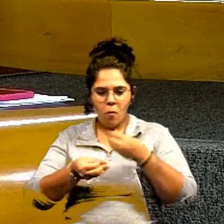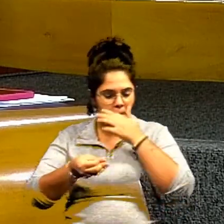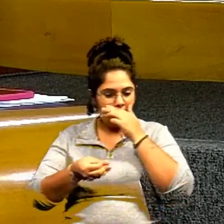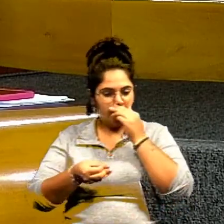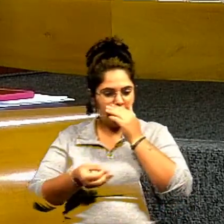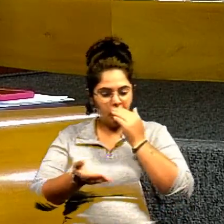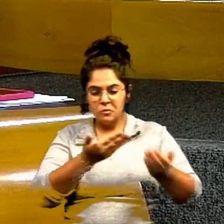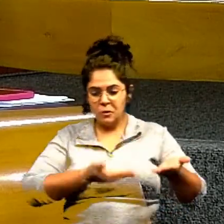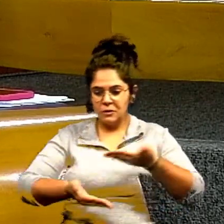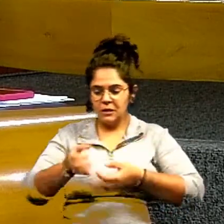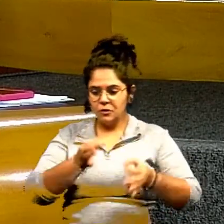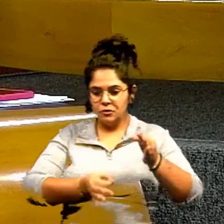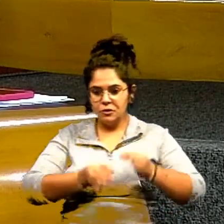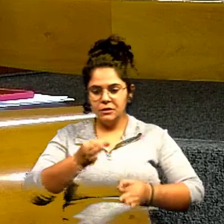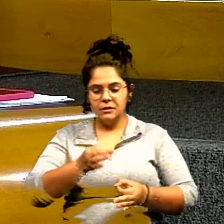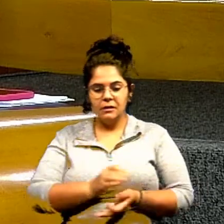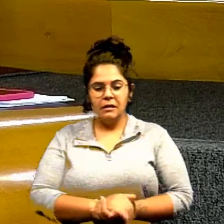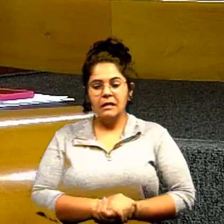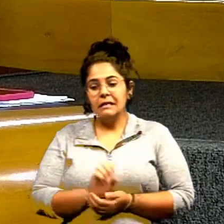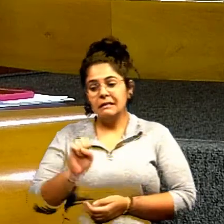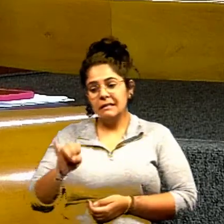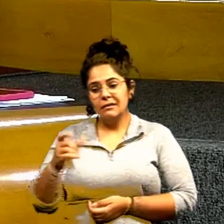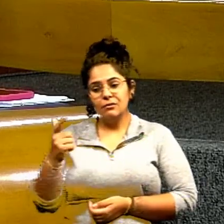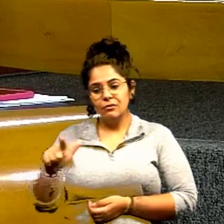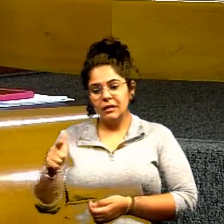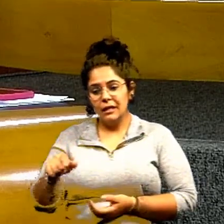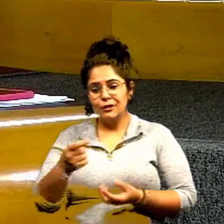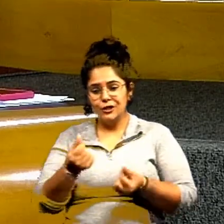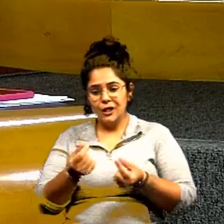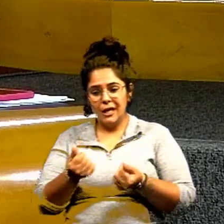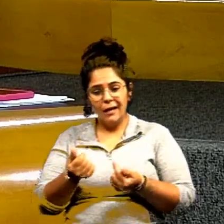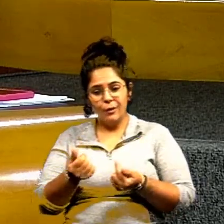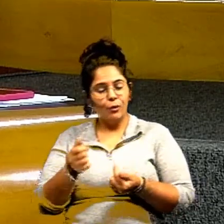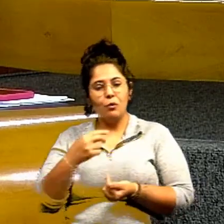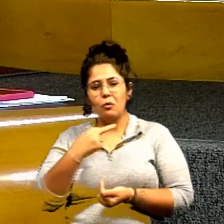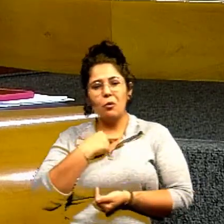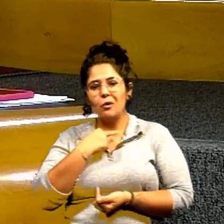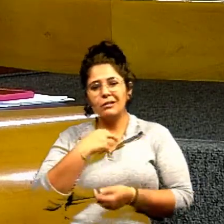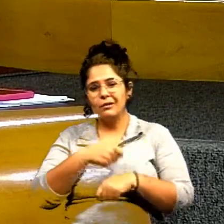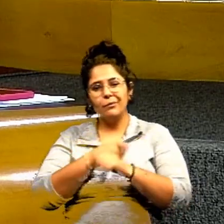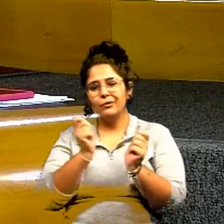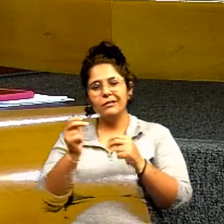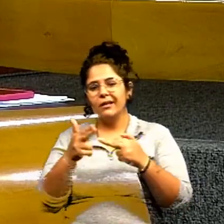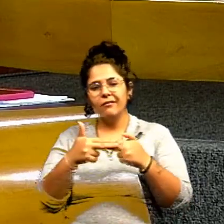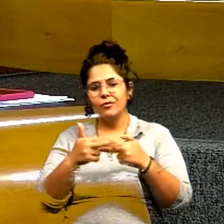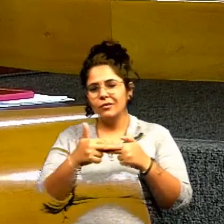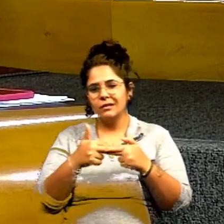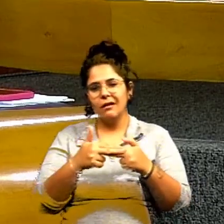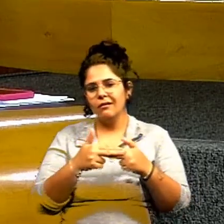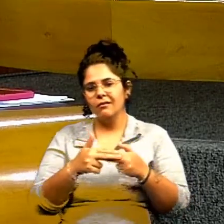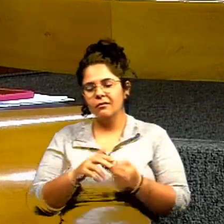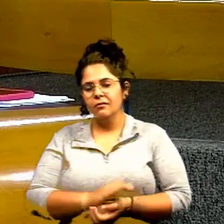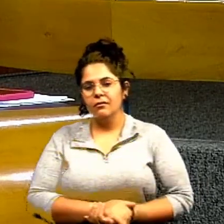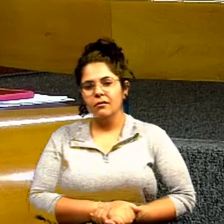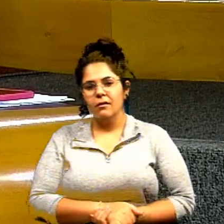através do centro operacional de saúde que é ligado ao ministério público